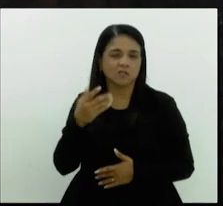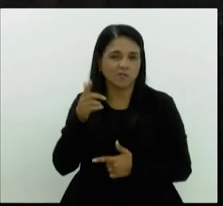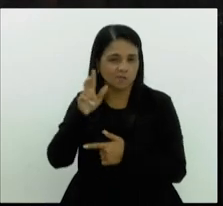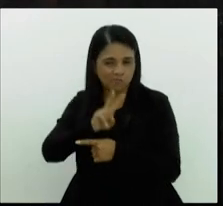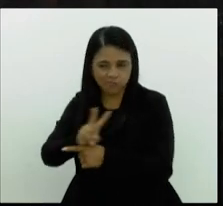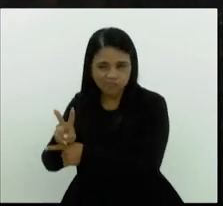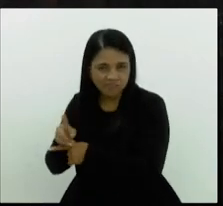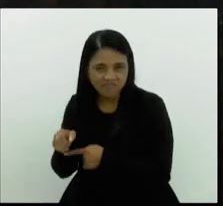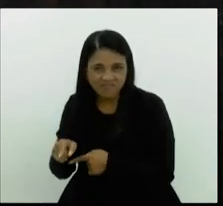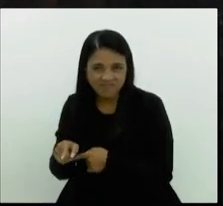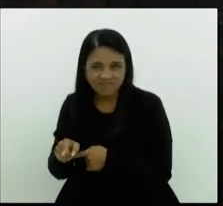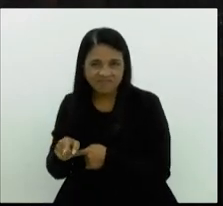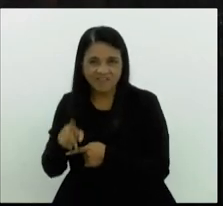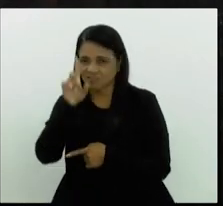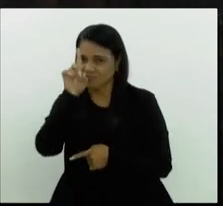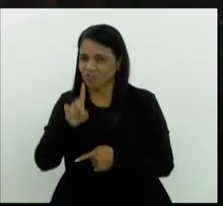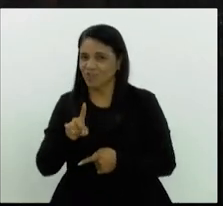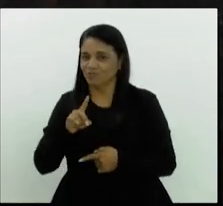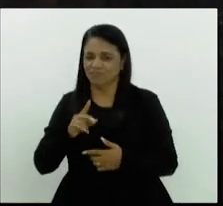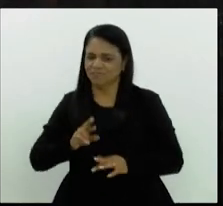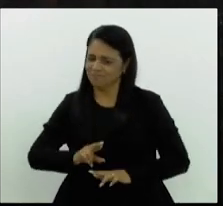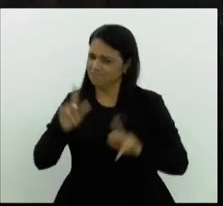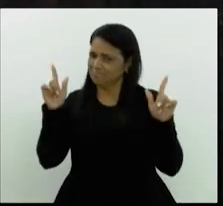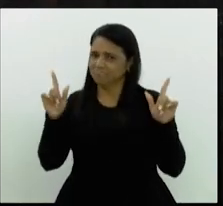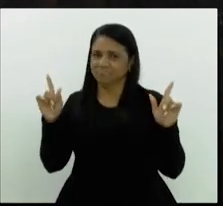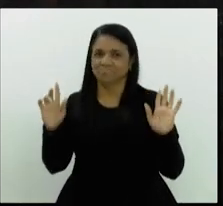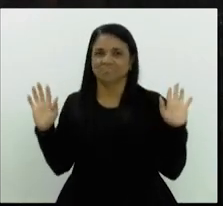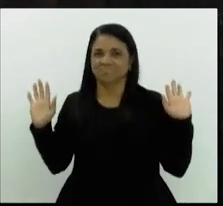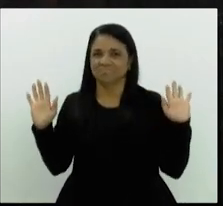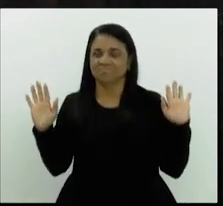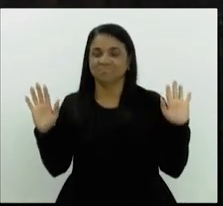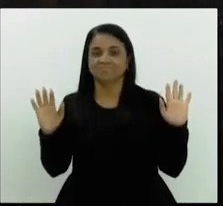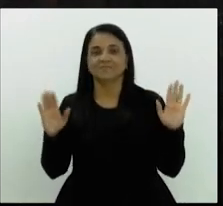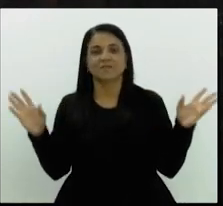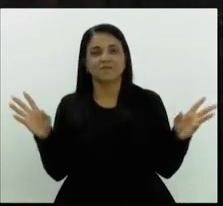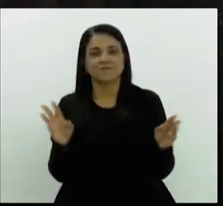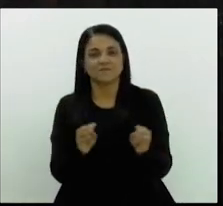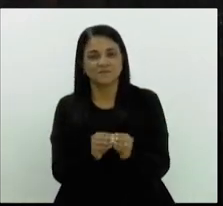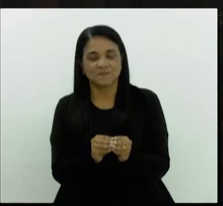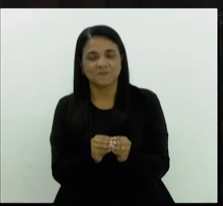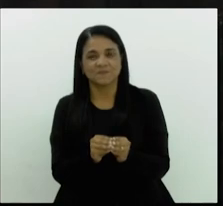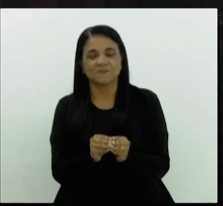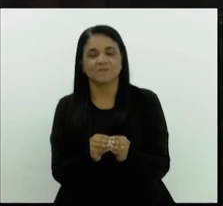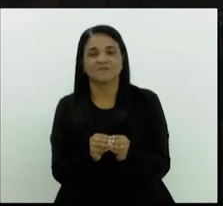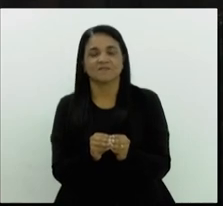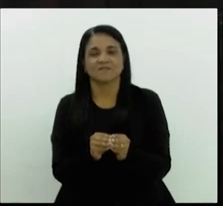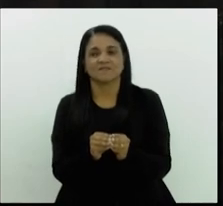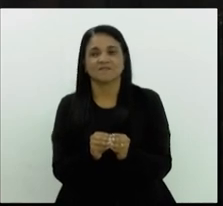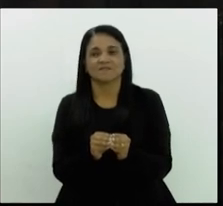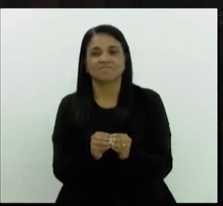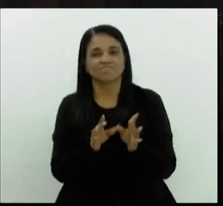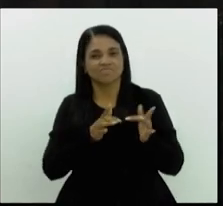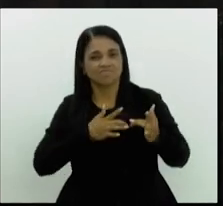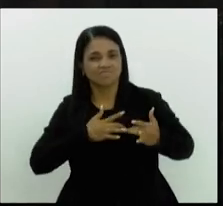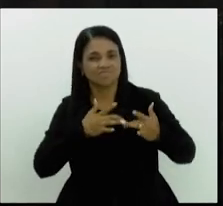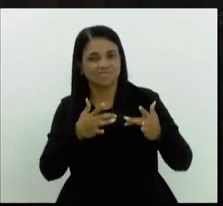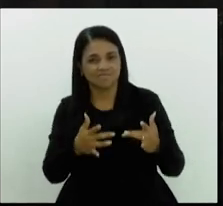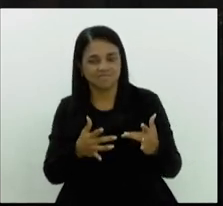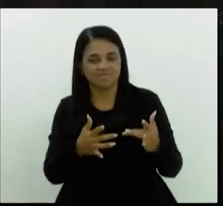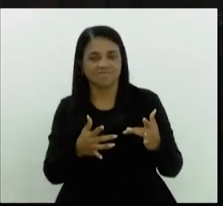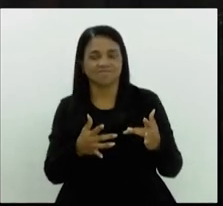direito que não é dele. Para finalizar, presidente, eu quero me solidarizar